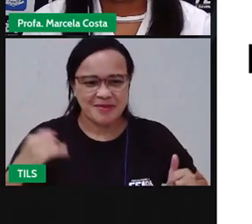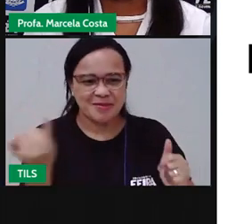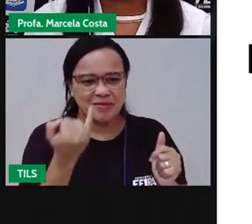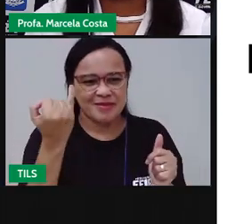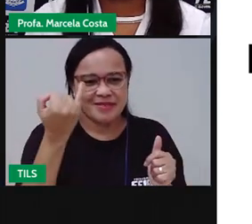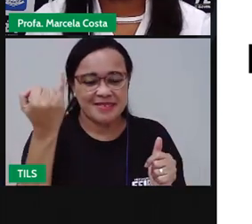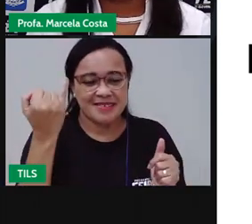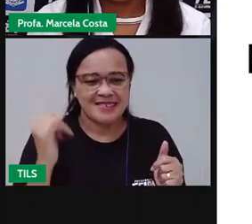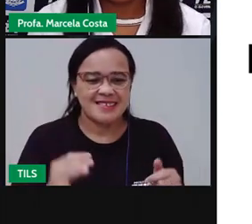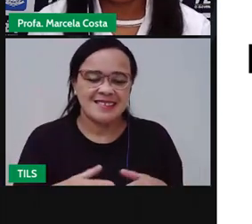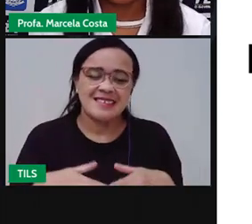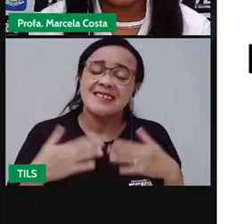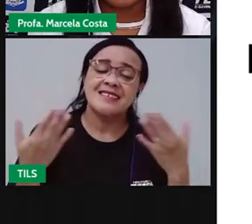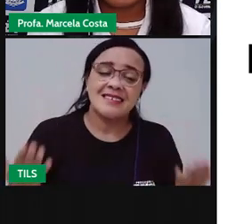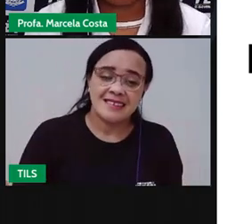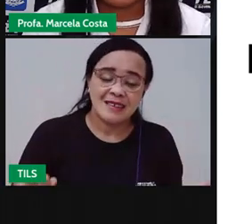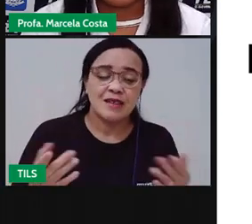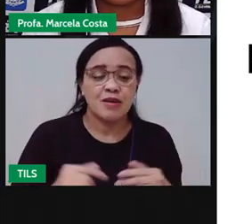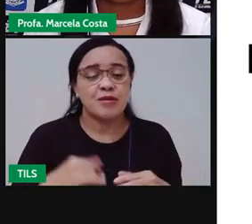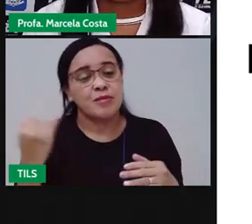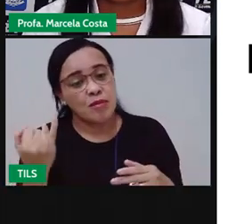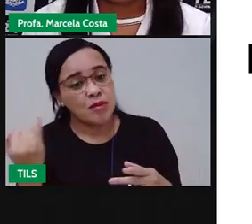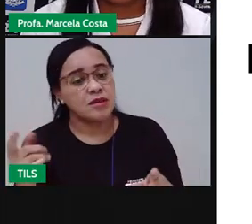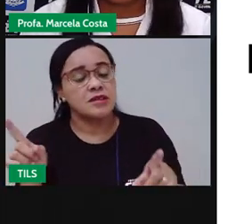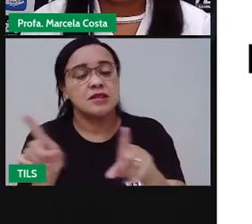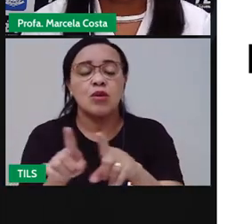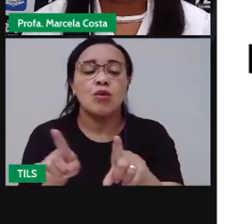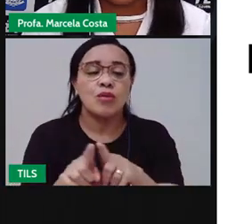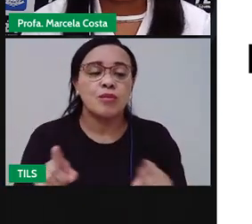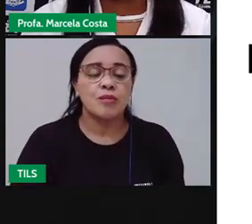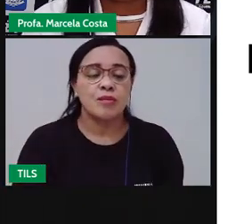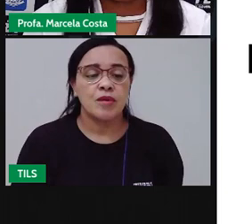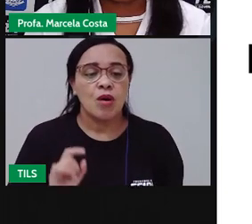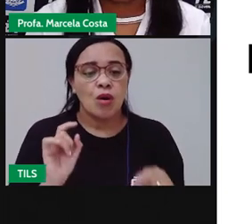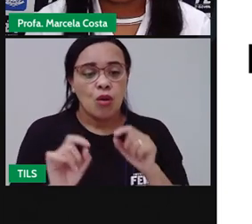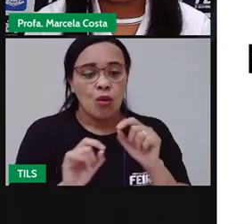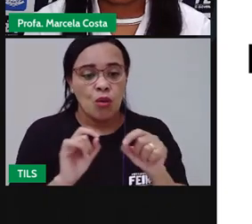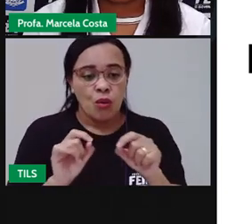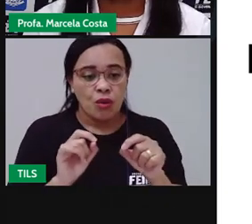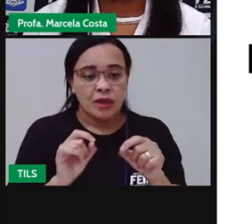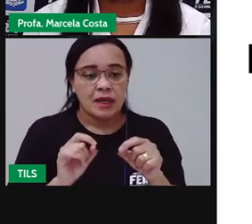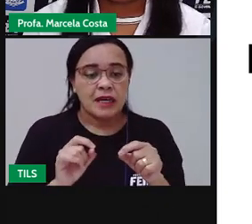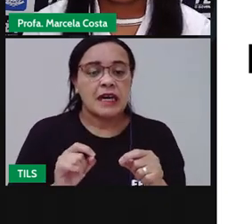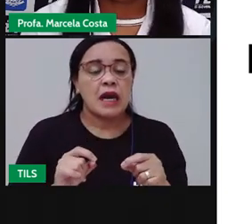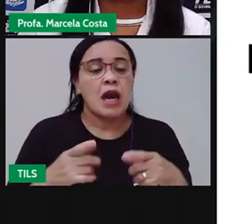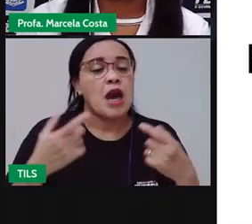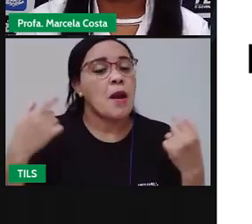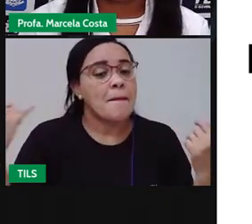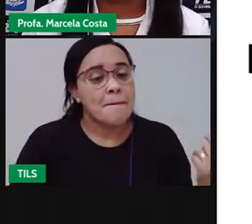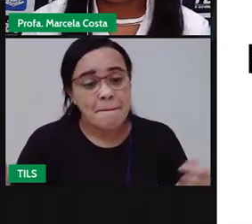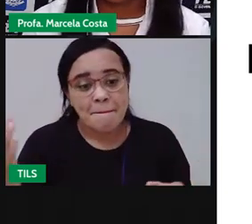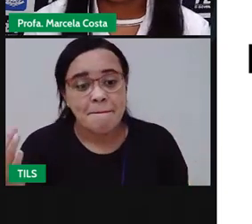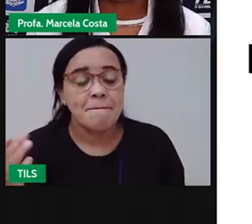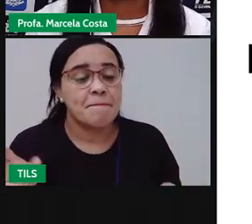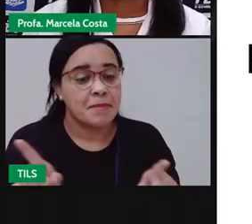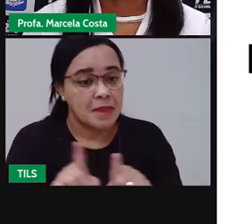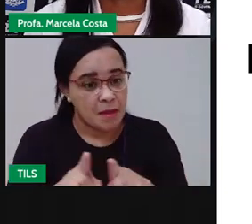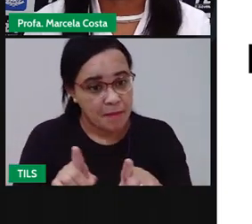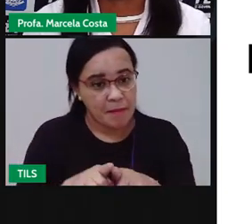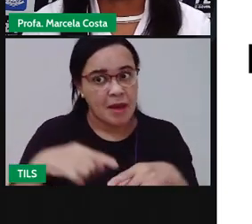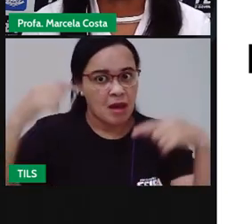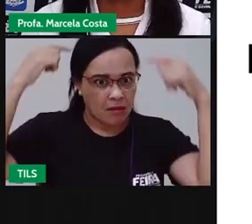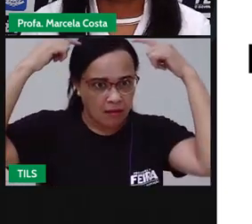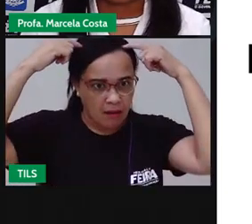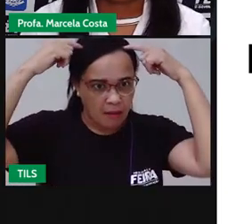Crianças, é importante lembrar que a gente precisa manter a higienização das nossas mãos.